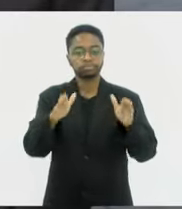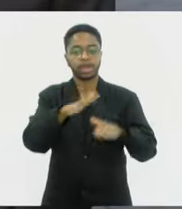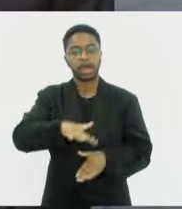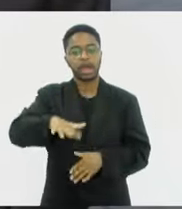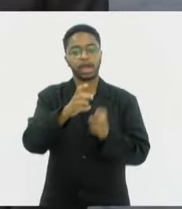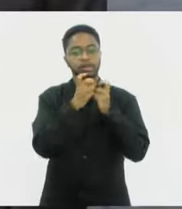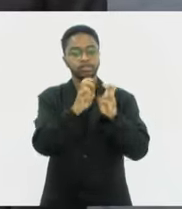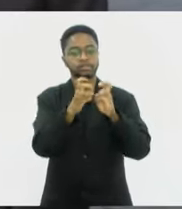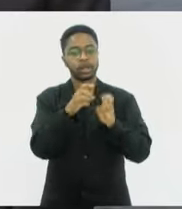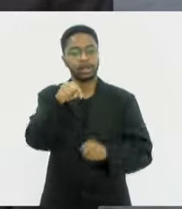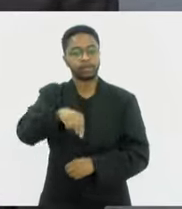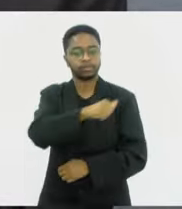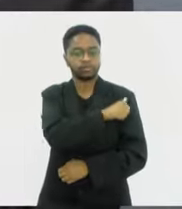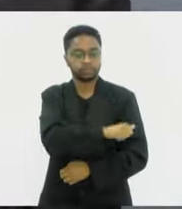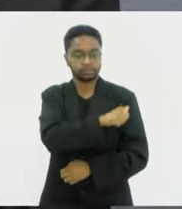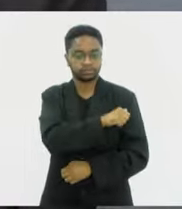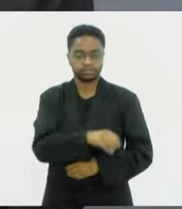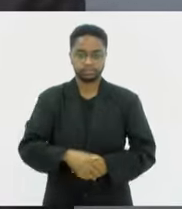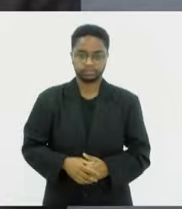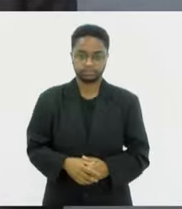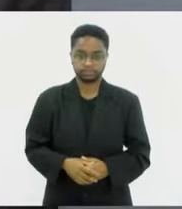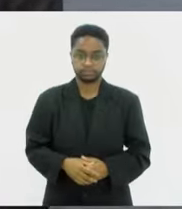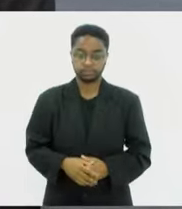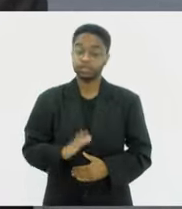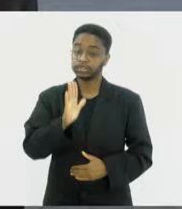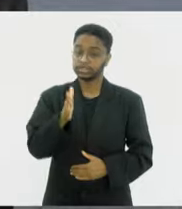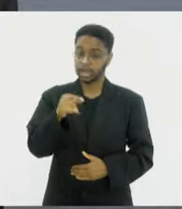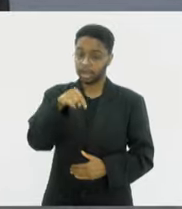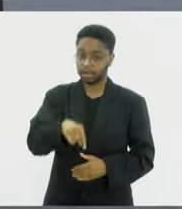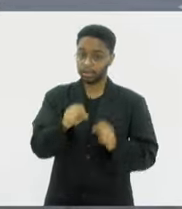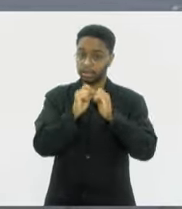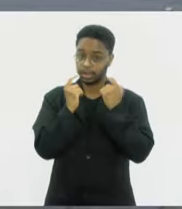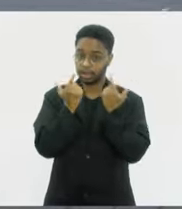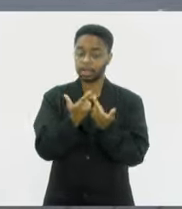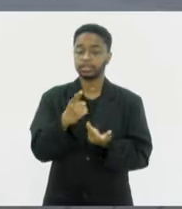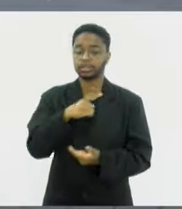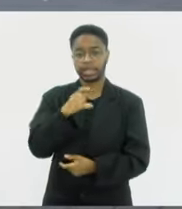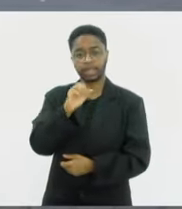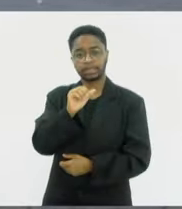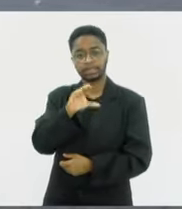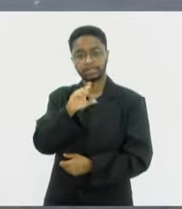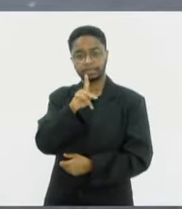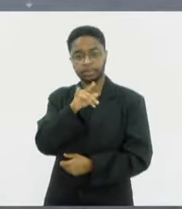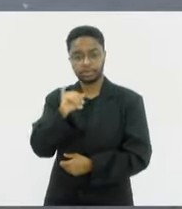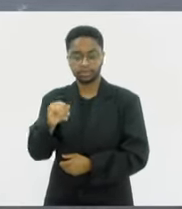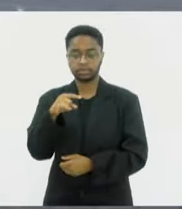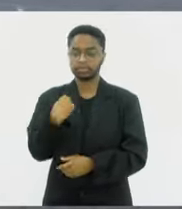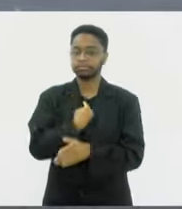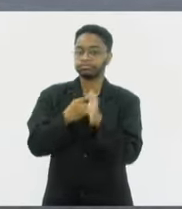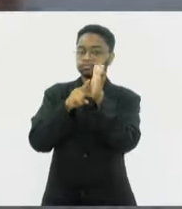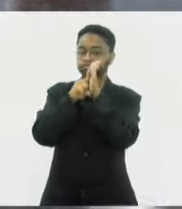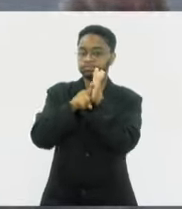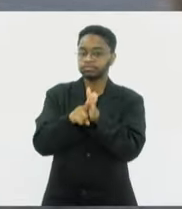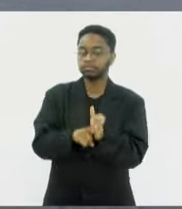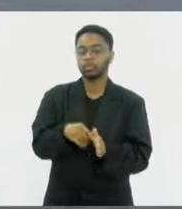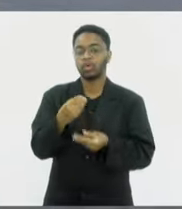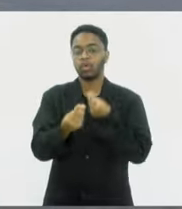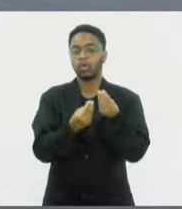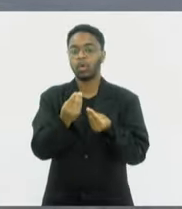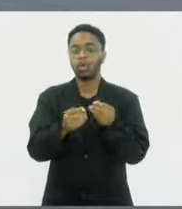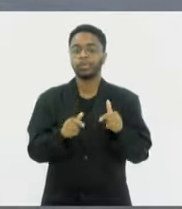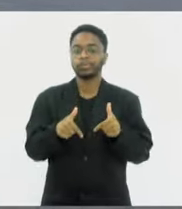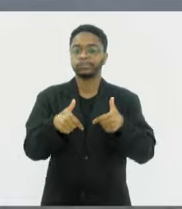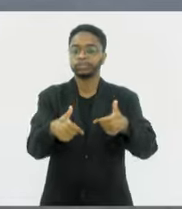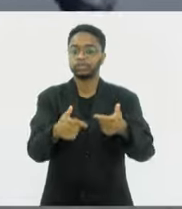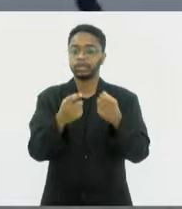ferroviária no Estado do Rio de Janeiro? Nós tivemos aqui na Assembleia uma CPI que apurou toda a operação desastrosa